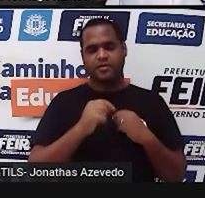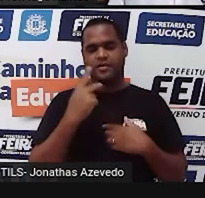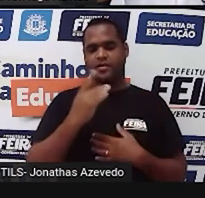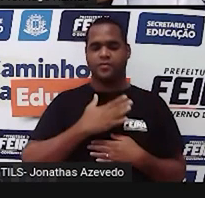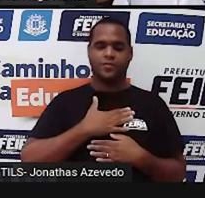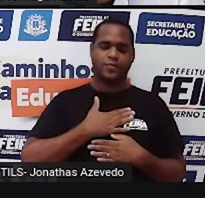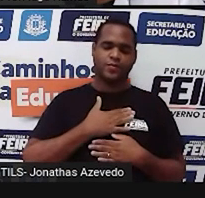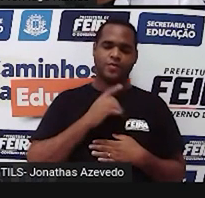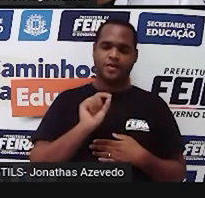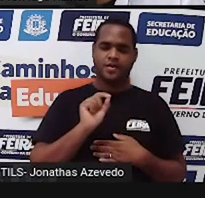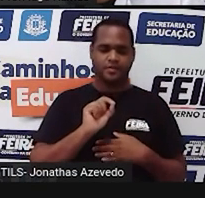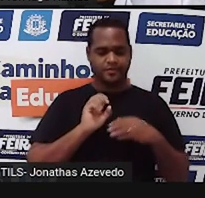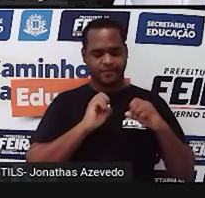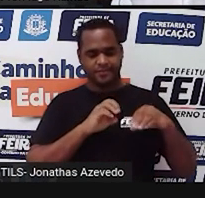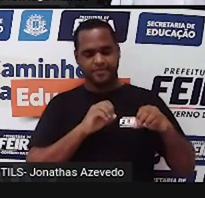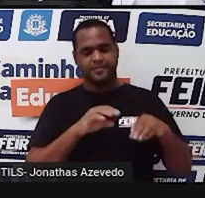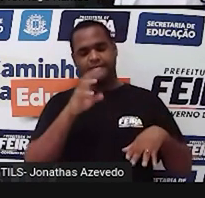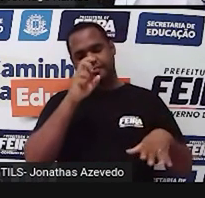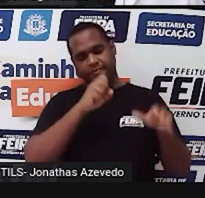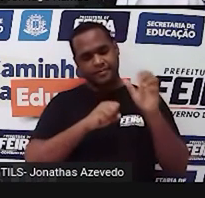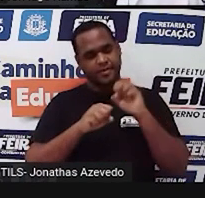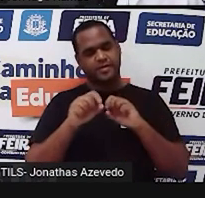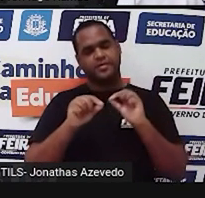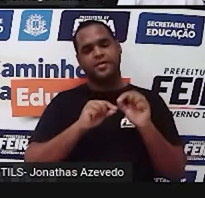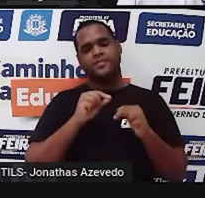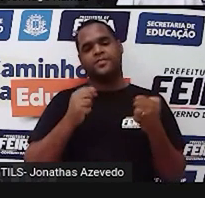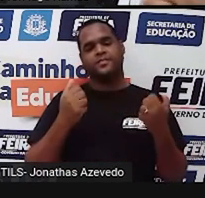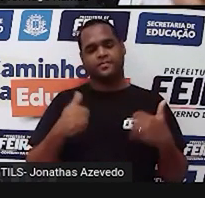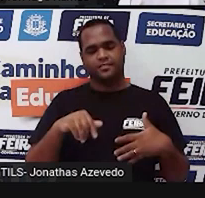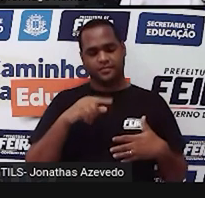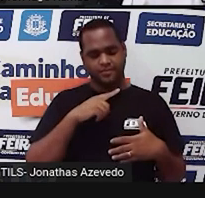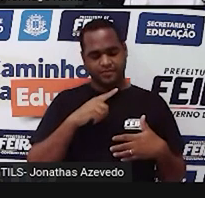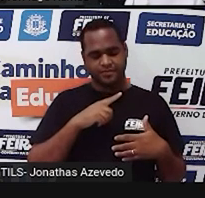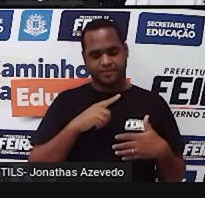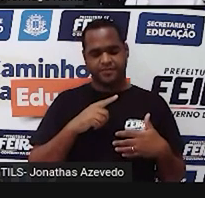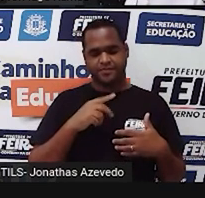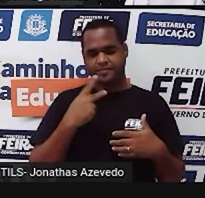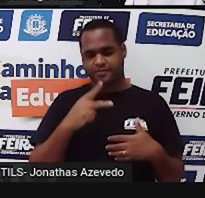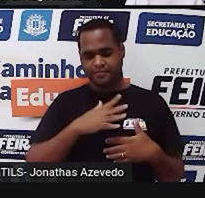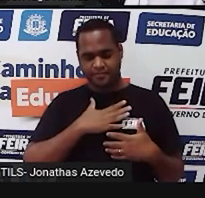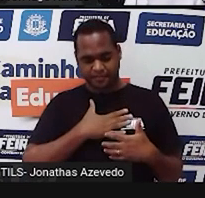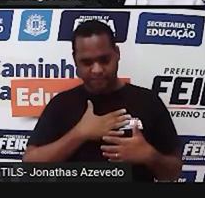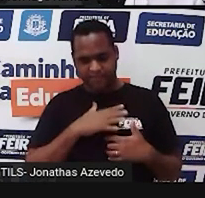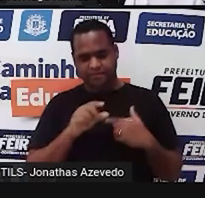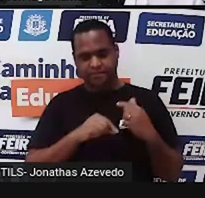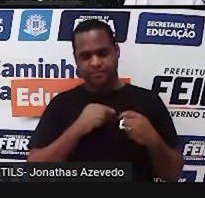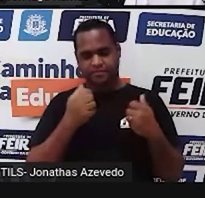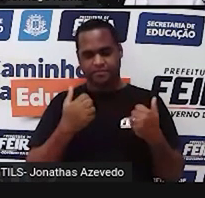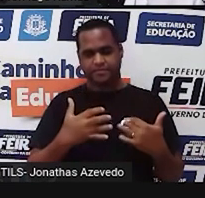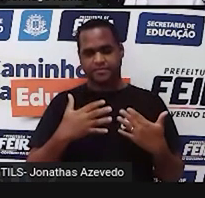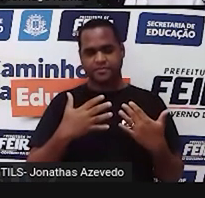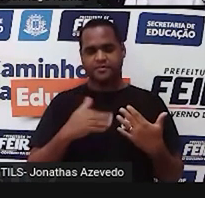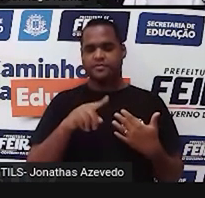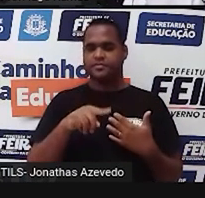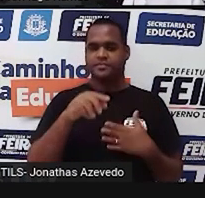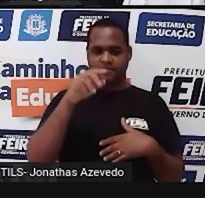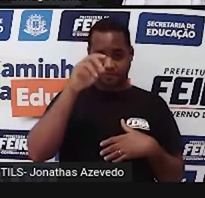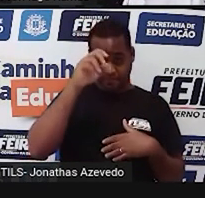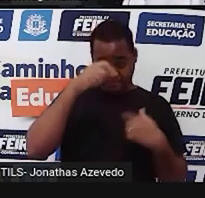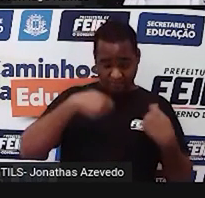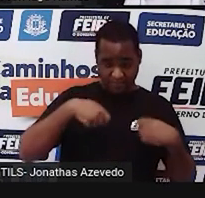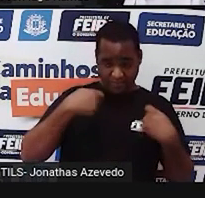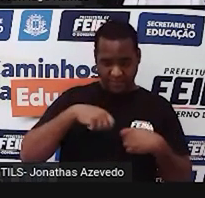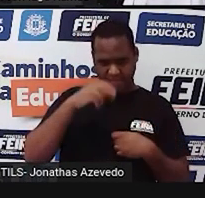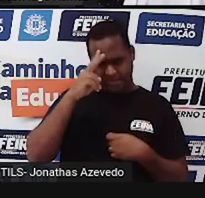gostou dessa aula. Pra você achar o que você mais gostou dessa aula, você vai precisar ter